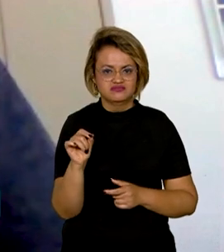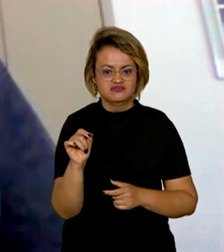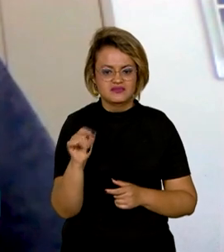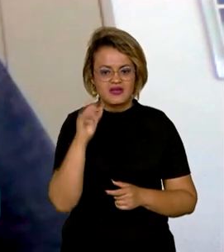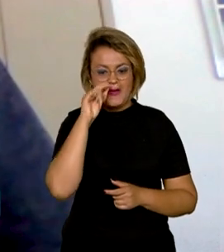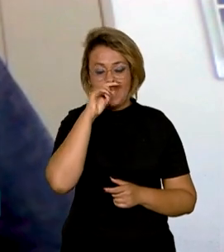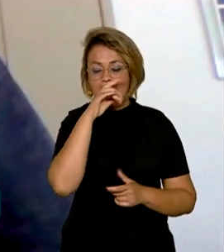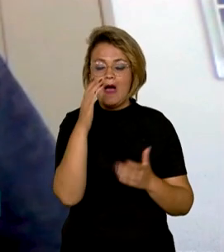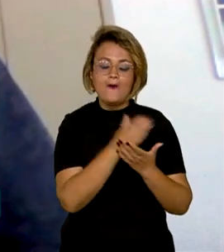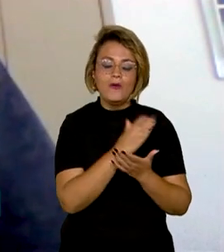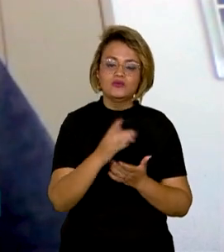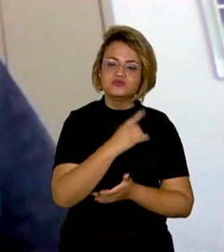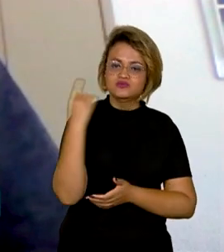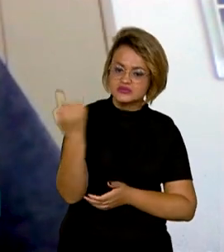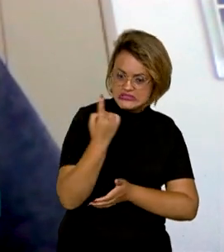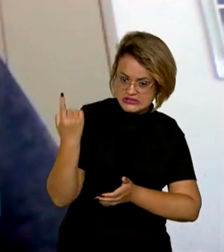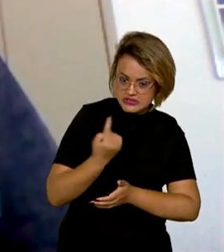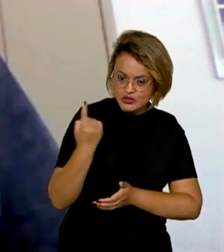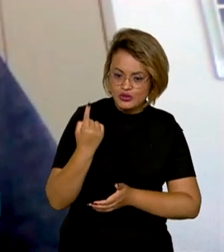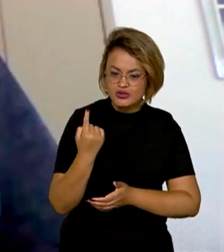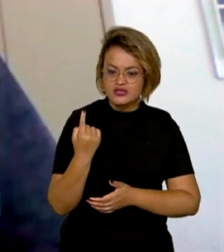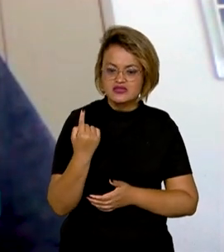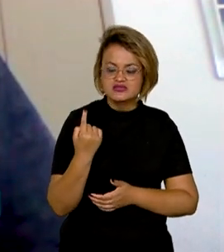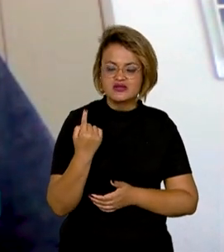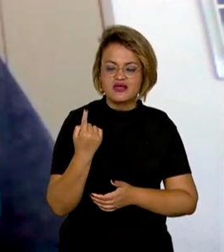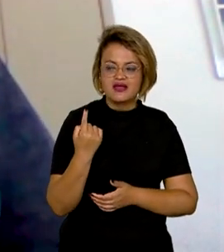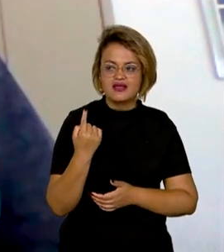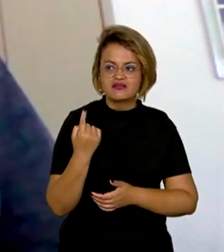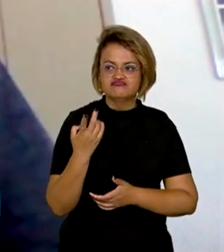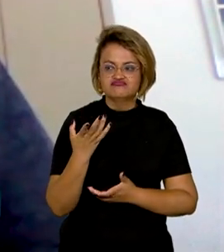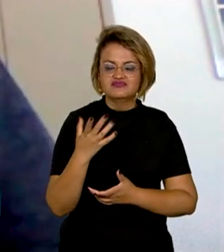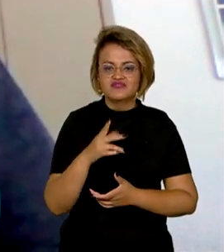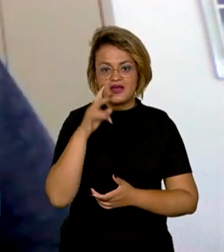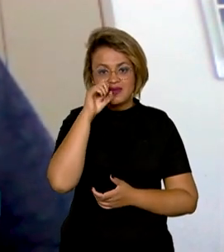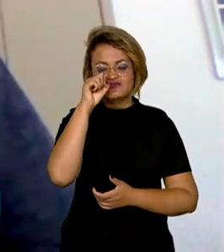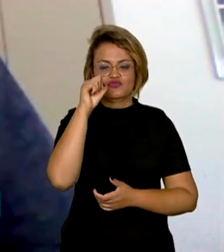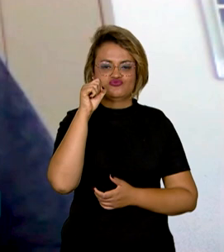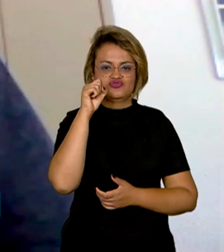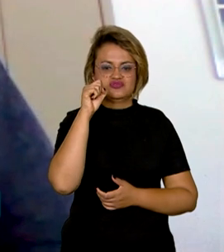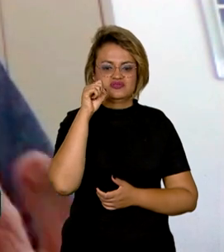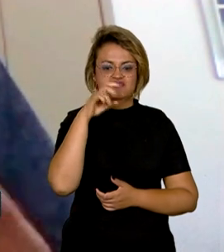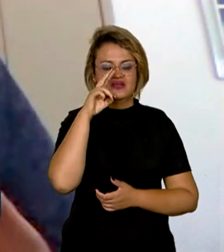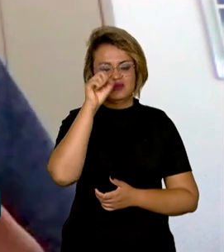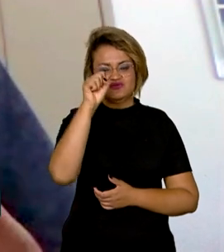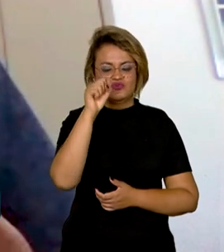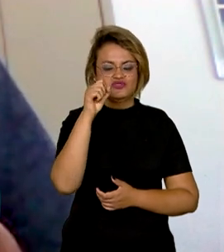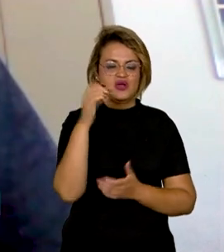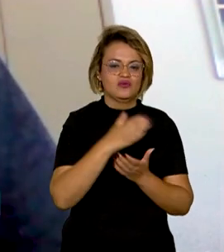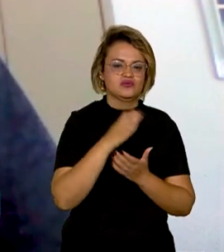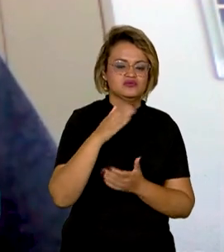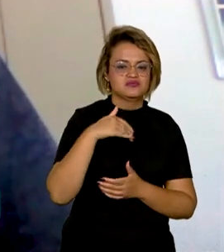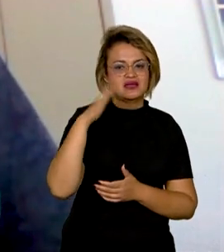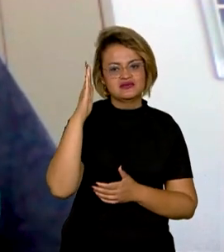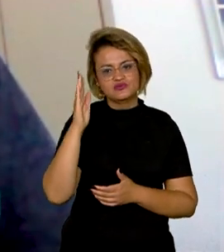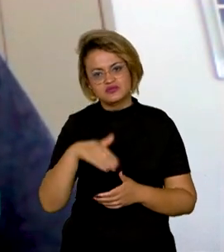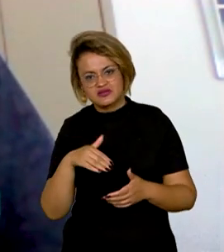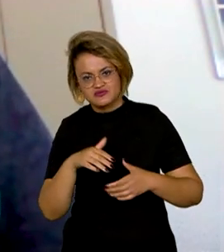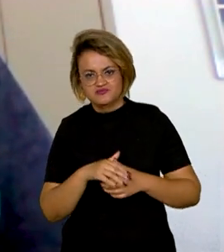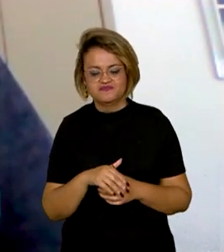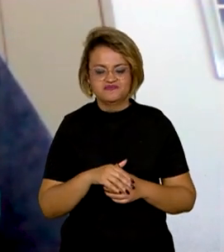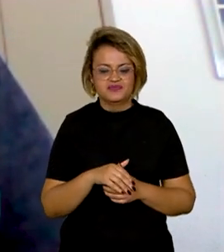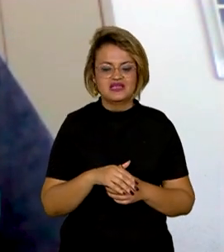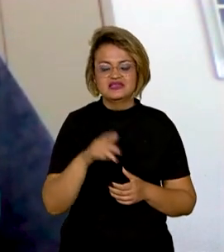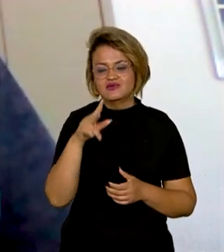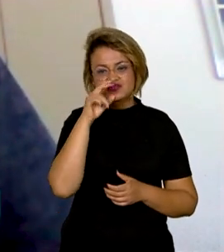que tem alguns ciclones extratropicais que se intensificam mais do que outros. Então, esses